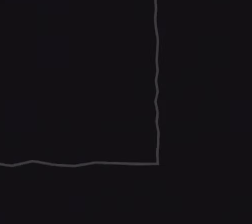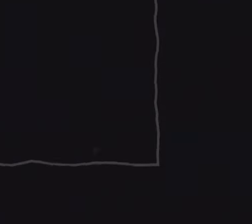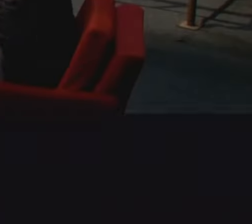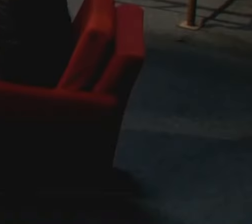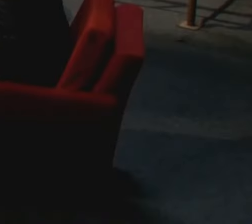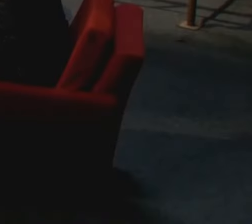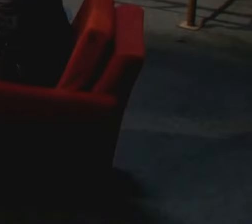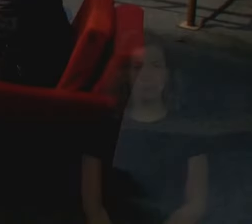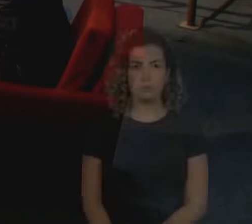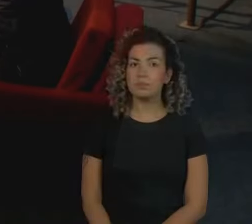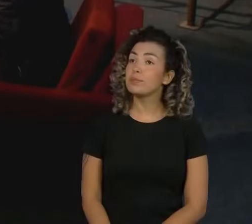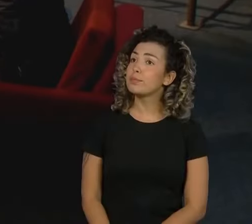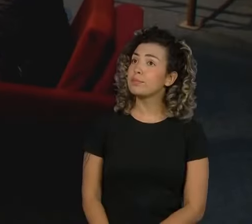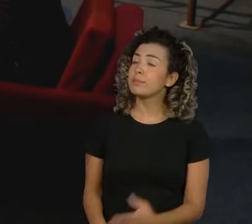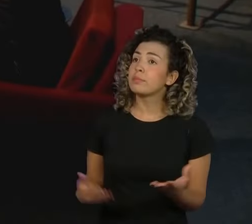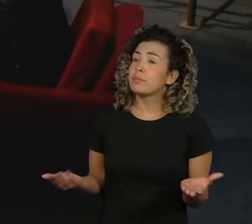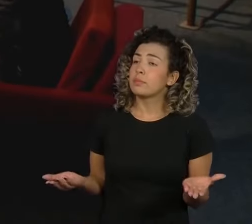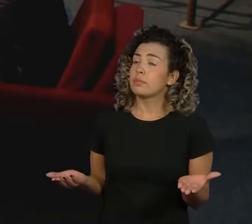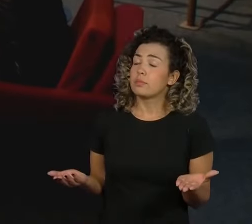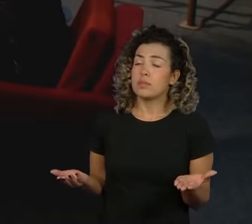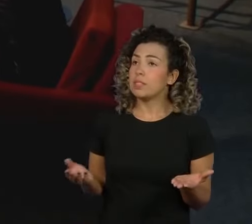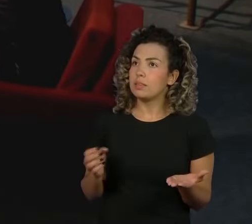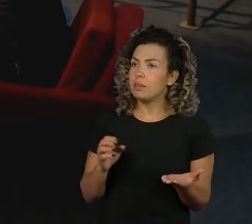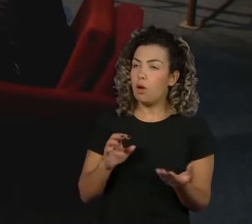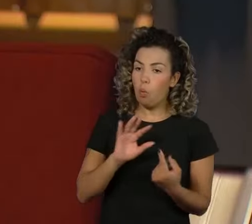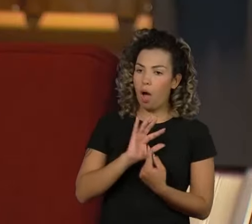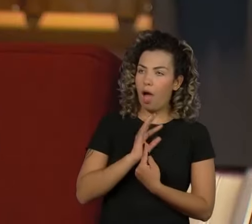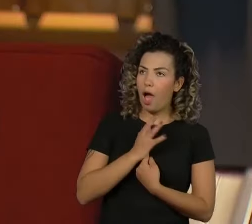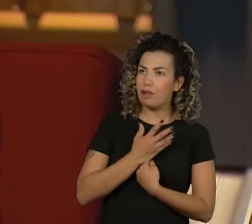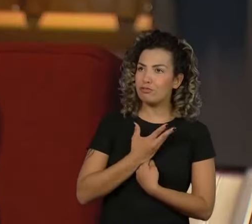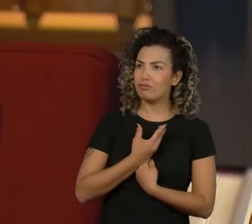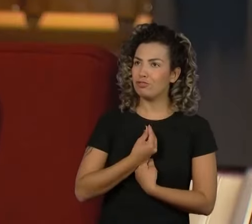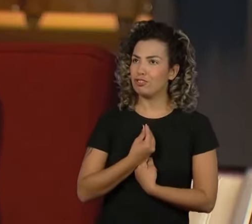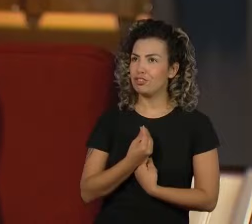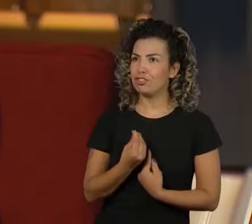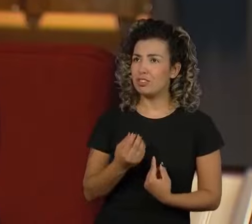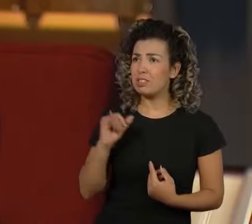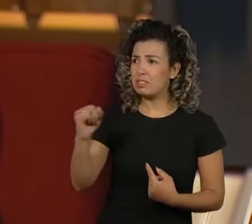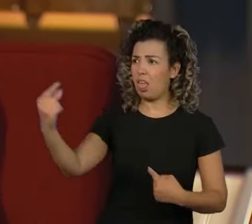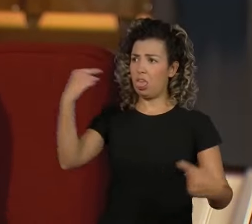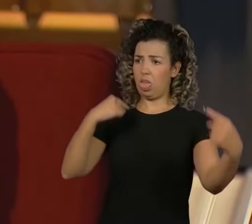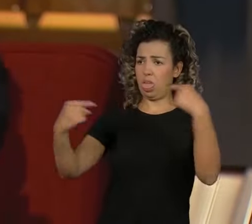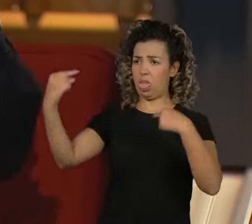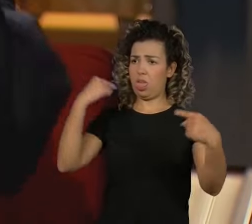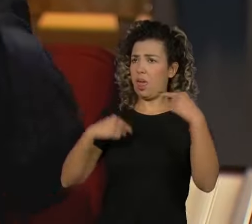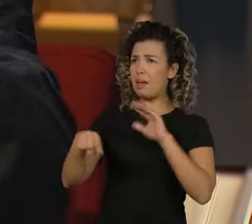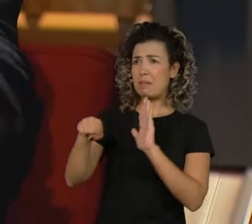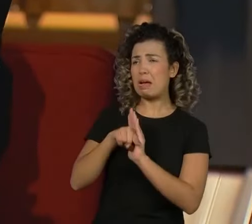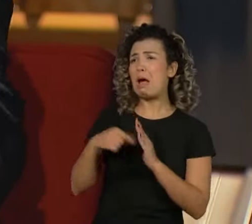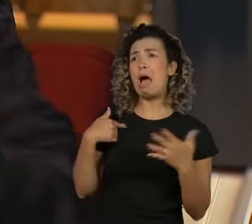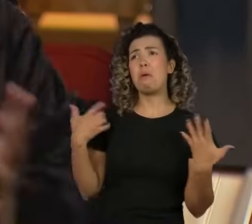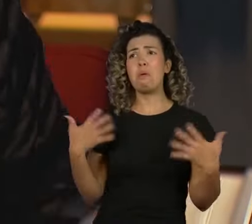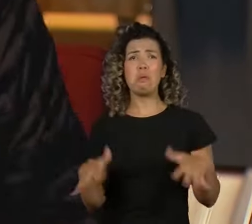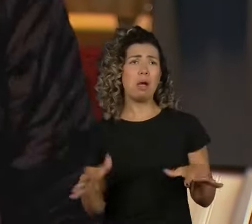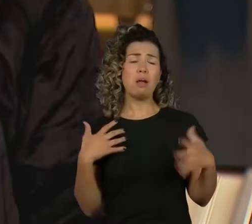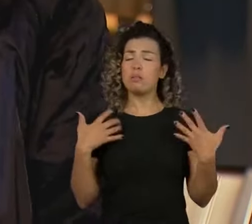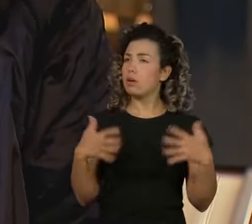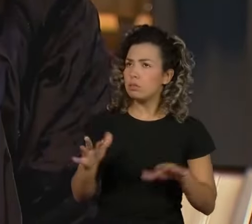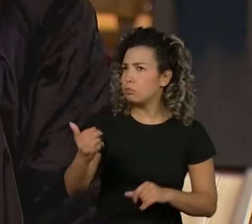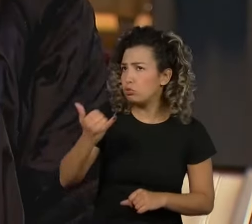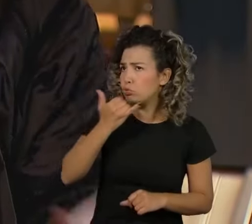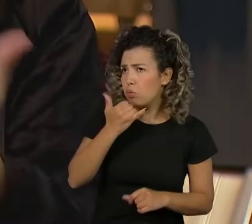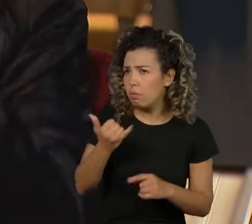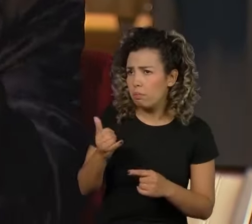Se o artista não sabe conviver com crítica negativa, bye bye, vai fazer outra coisa,